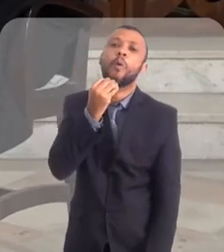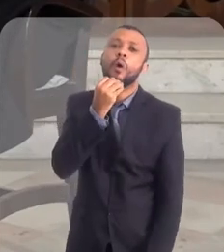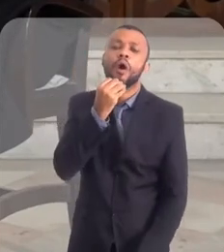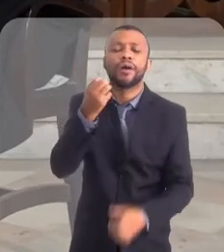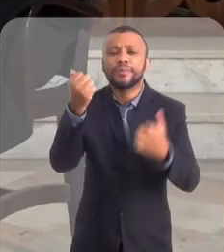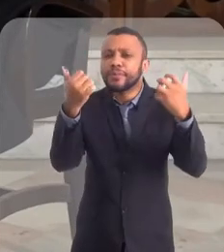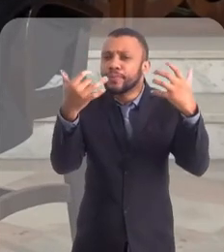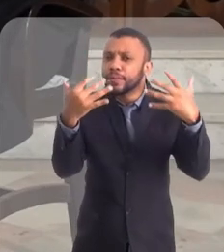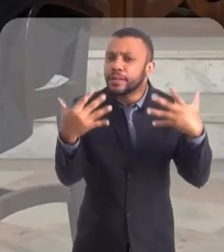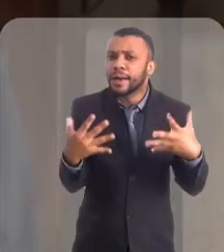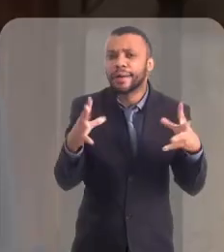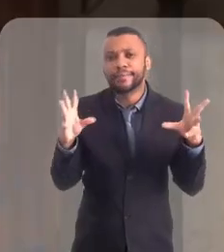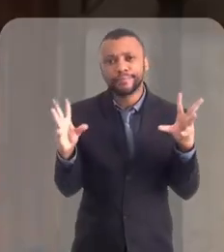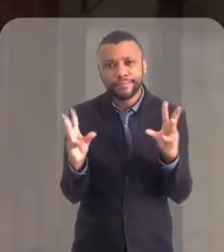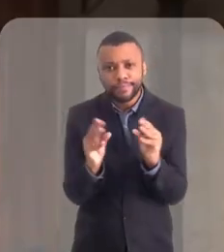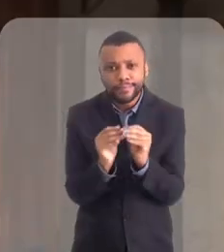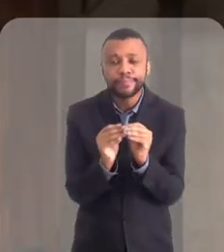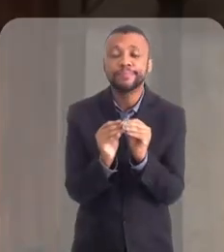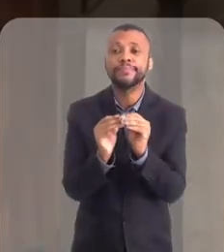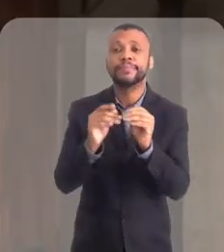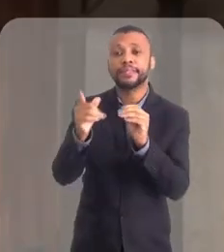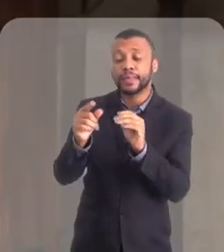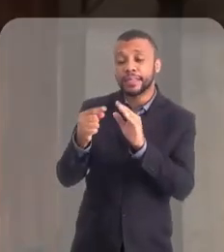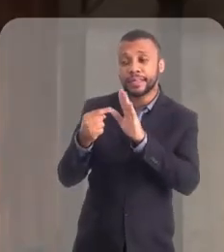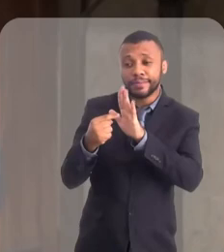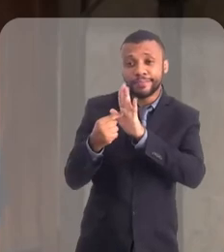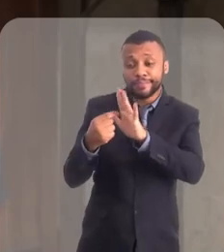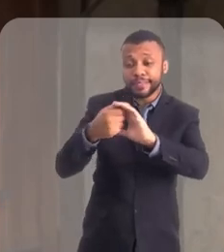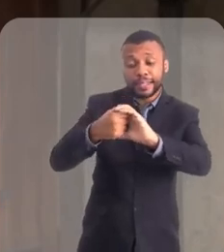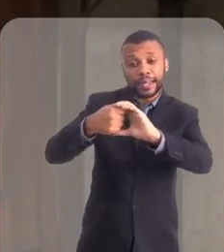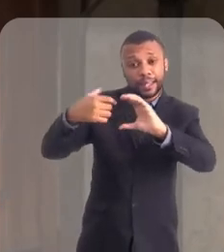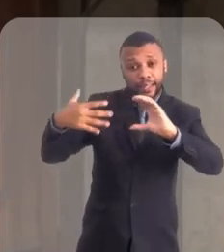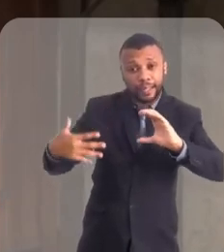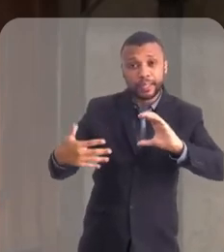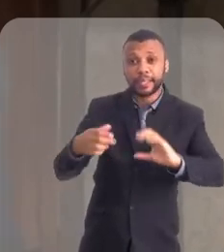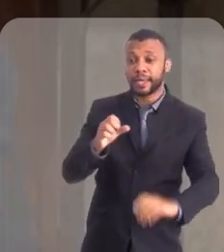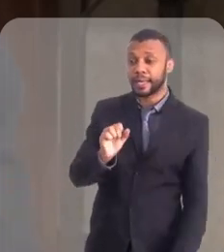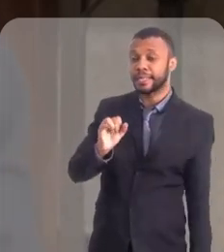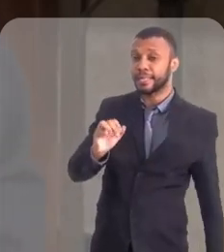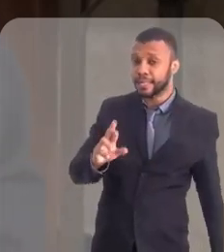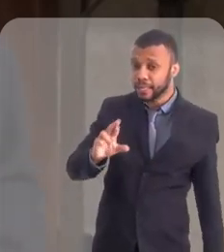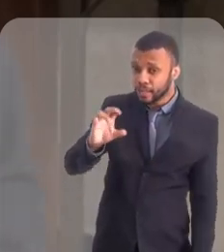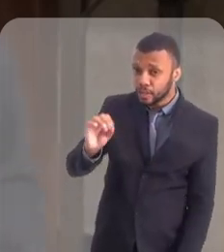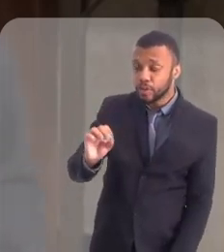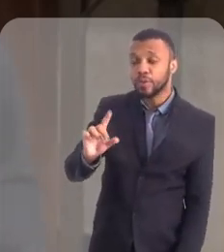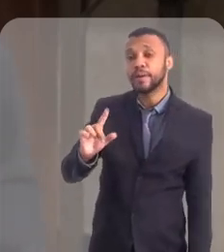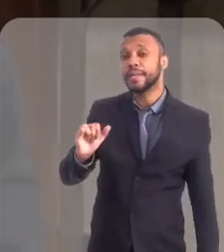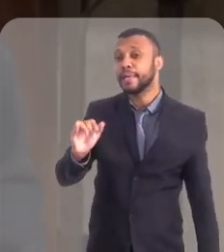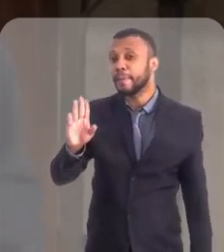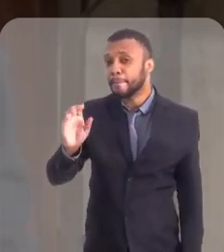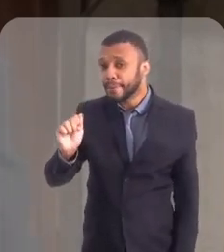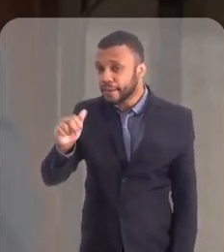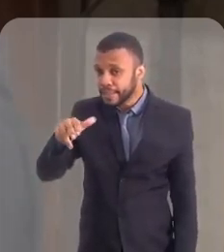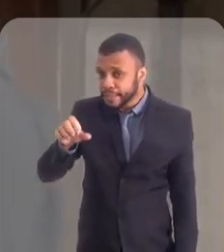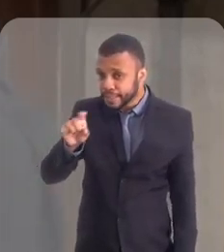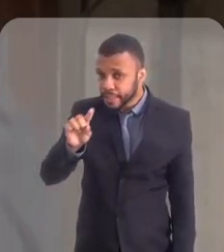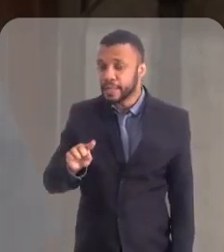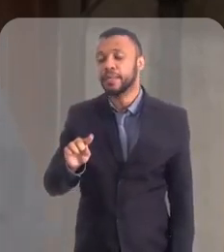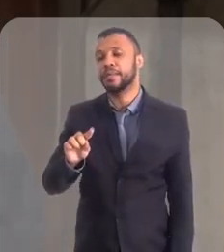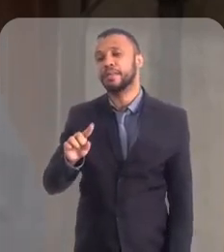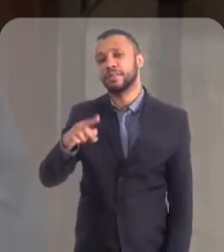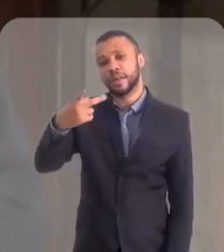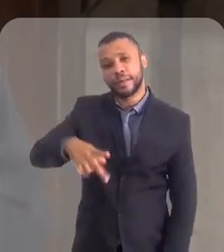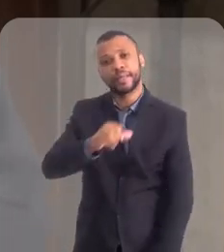oportunidade de falar um pouco dessa pequena joia sírio-libanesa na cidade do Rio de Janeiro. Aqui para